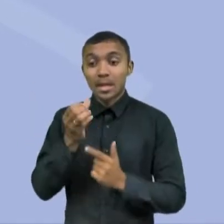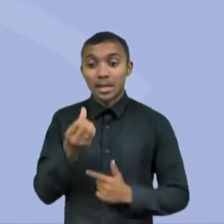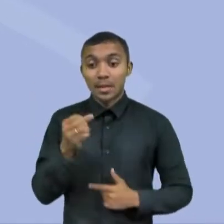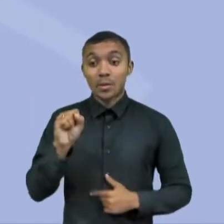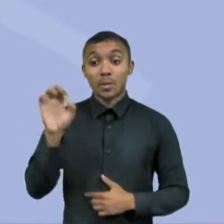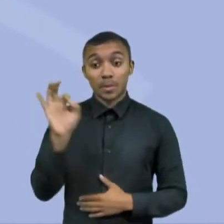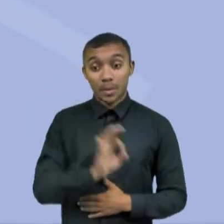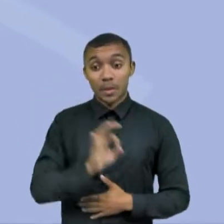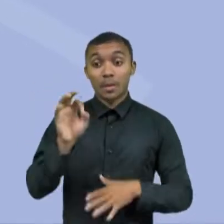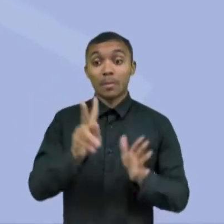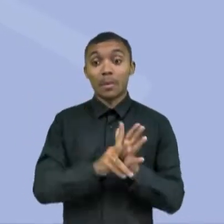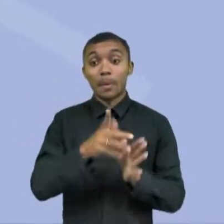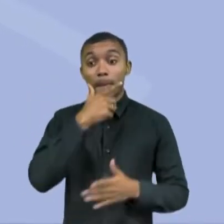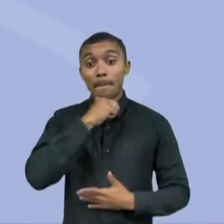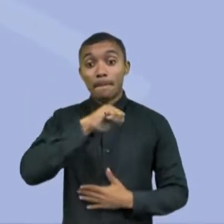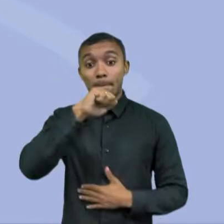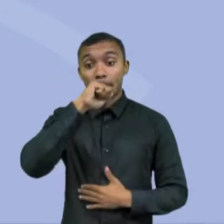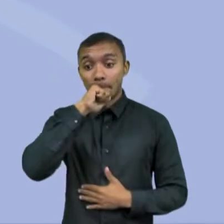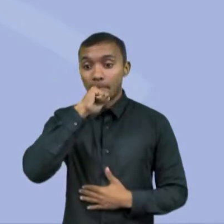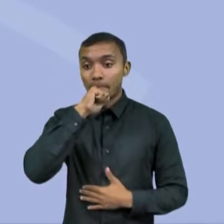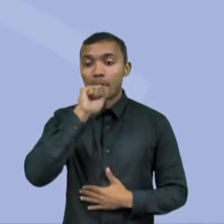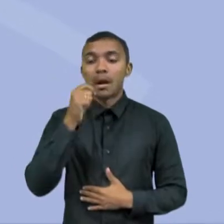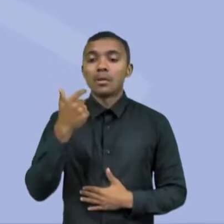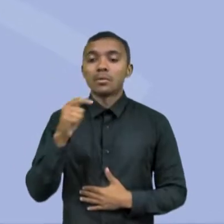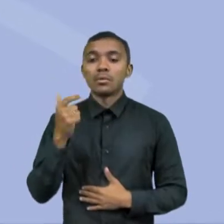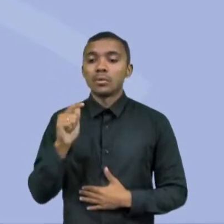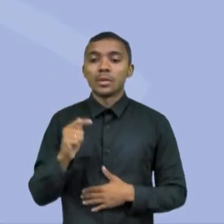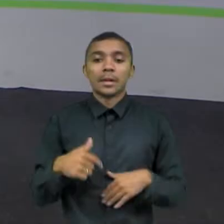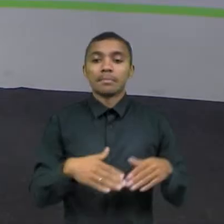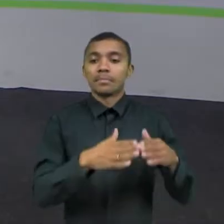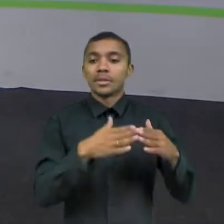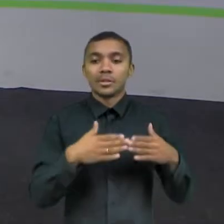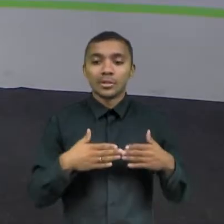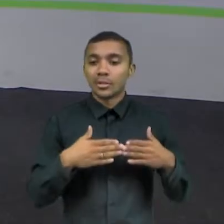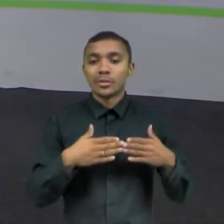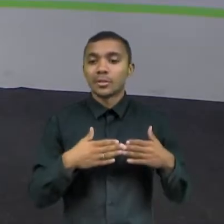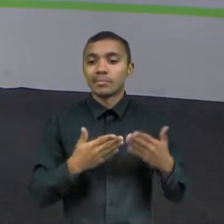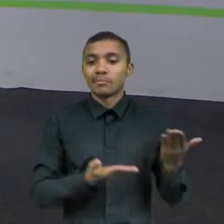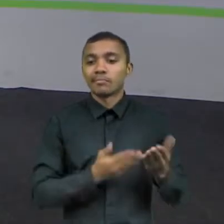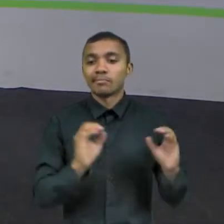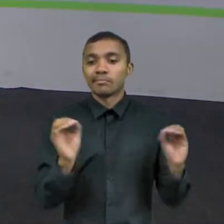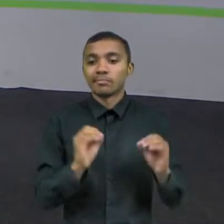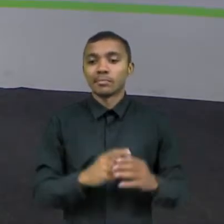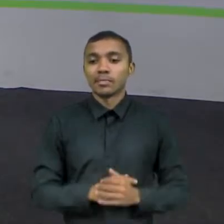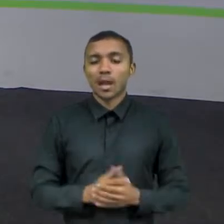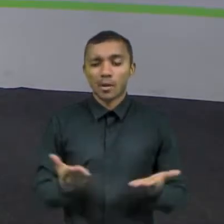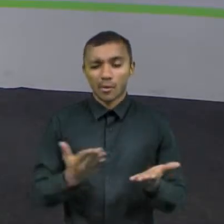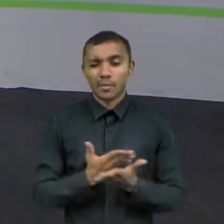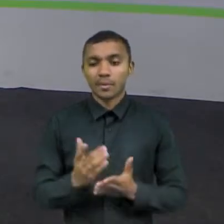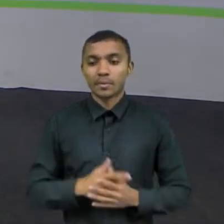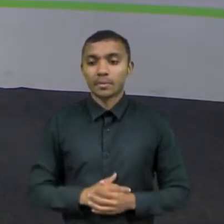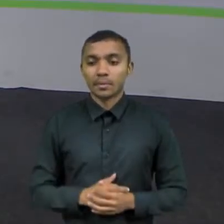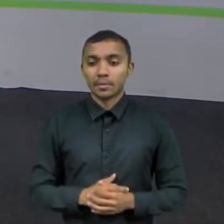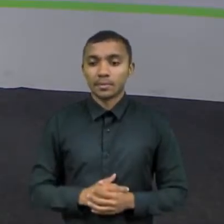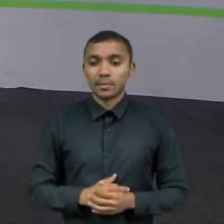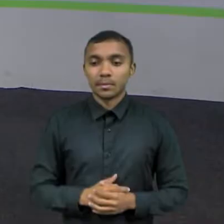pais não dão entrada na licença paternidade. Agora, no Jornal Assembleia.